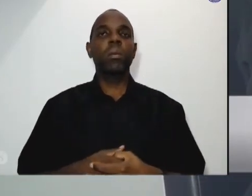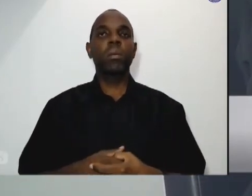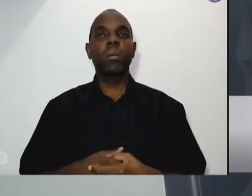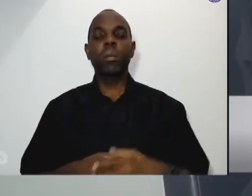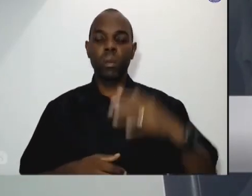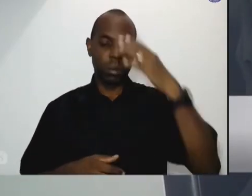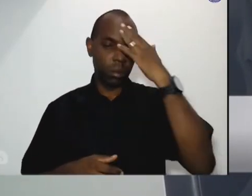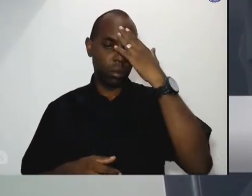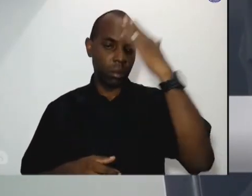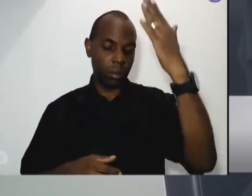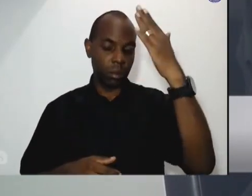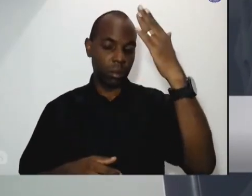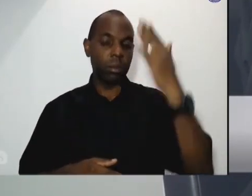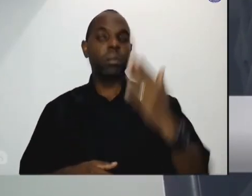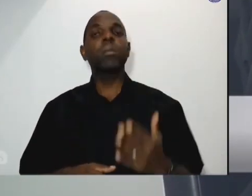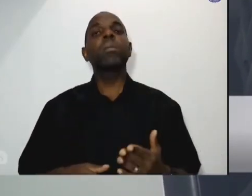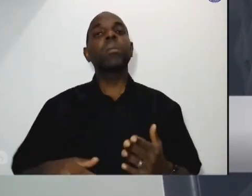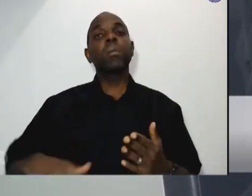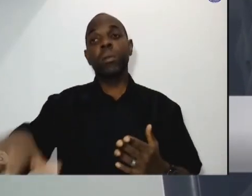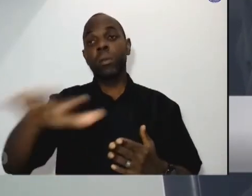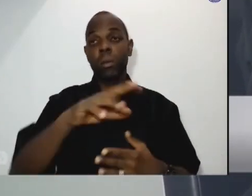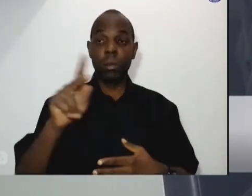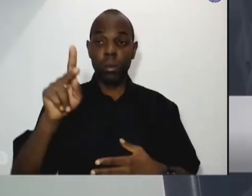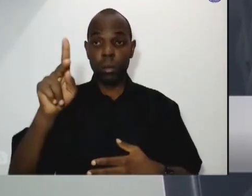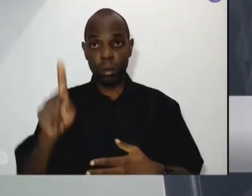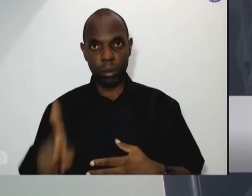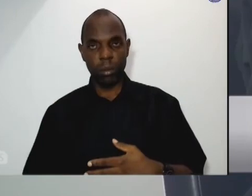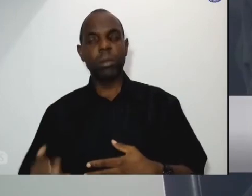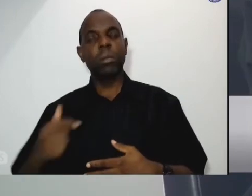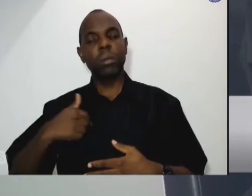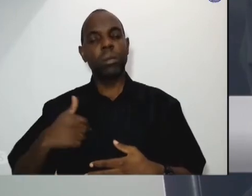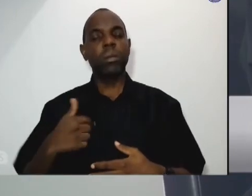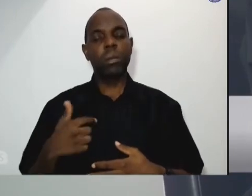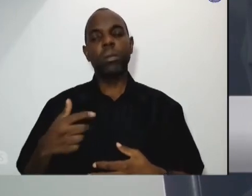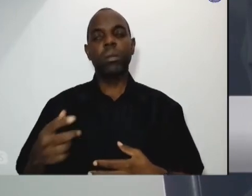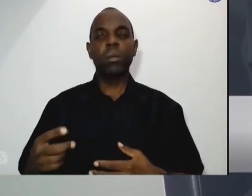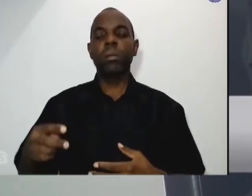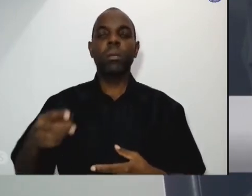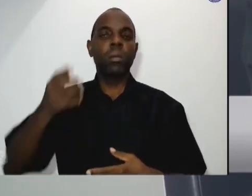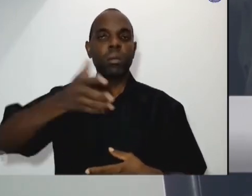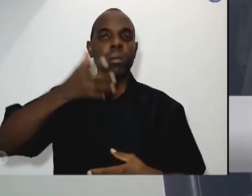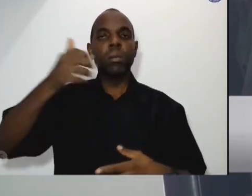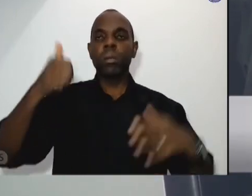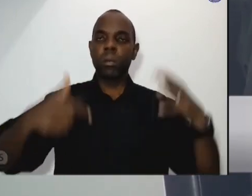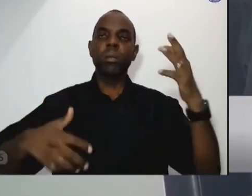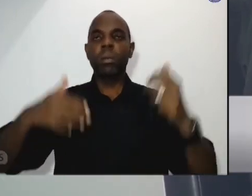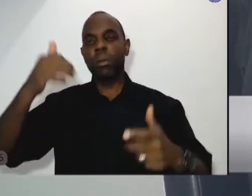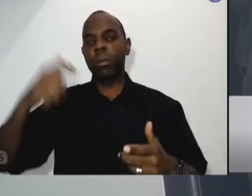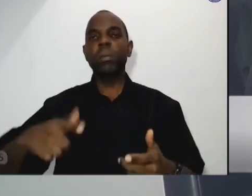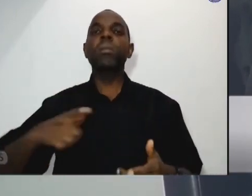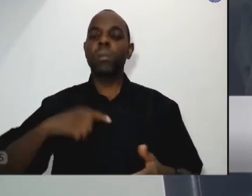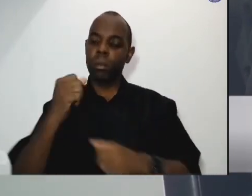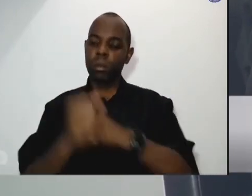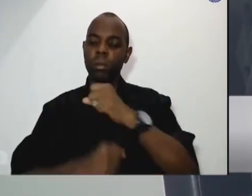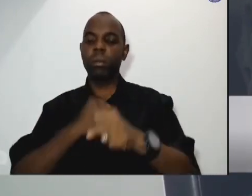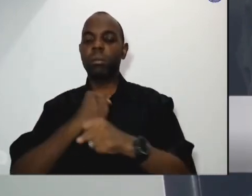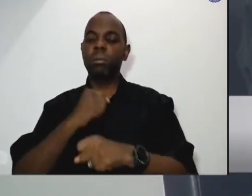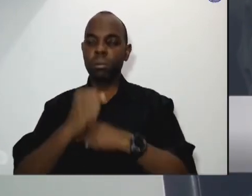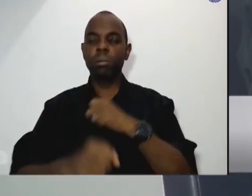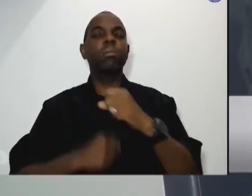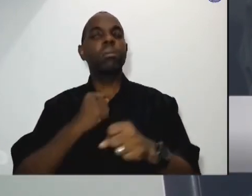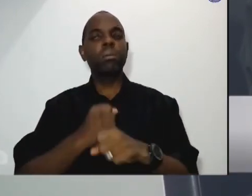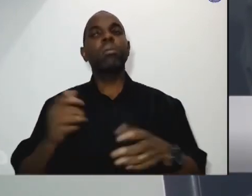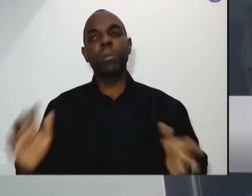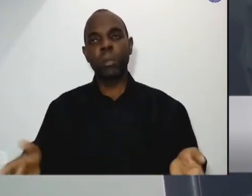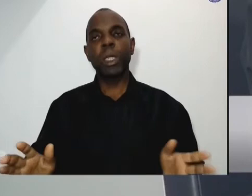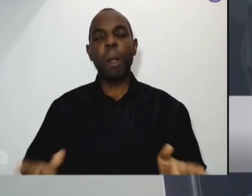Maurício agradecemos ao presidente abrir essa oportunidade que já virou uma tradição que podemos retornar público o